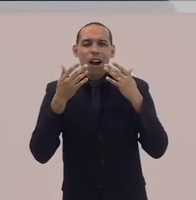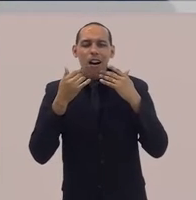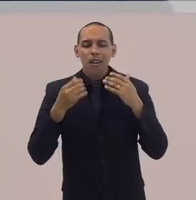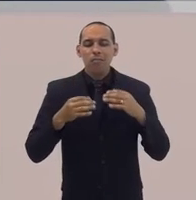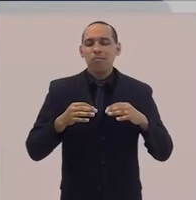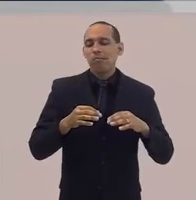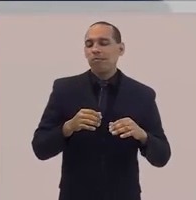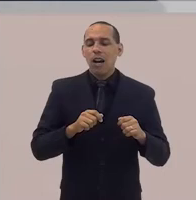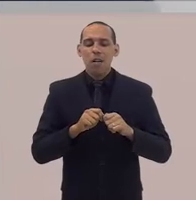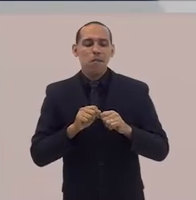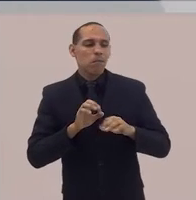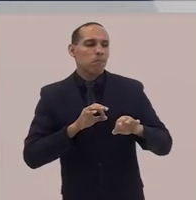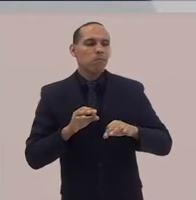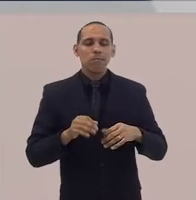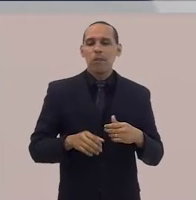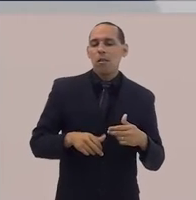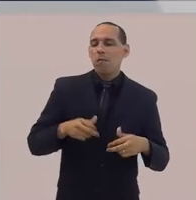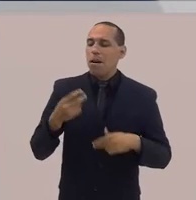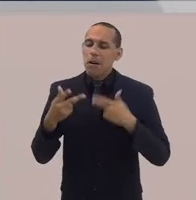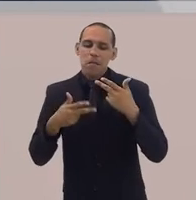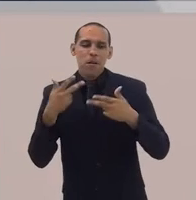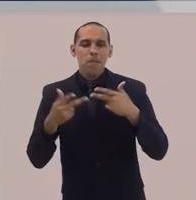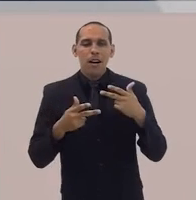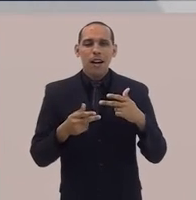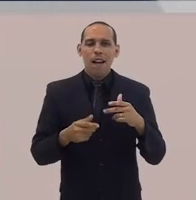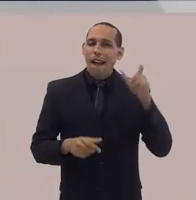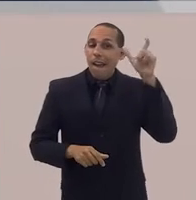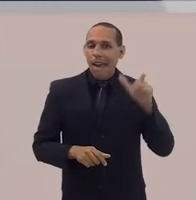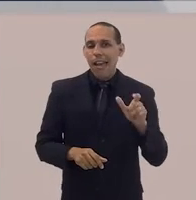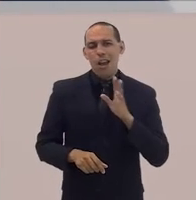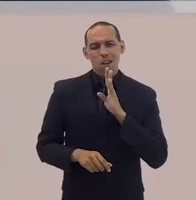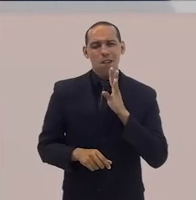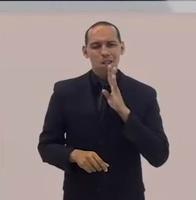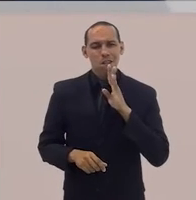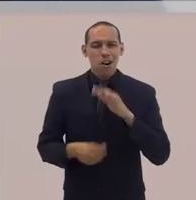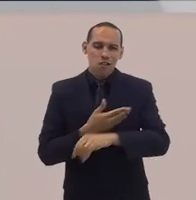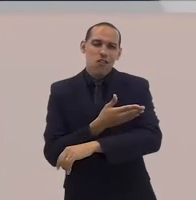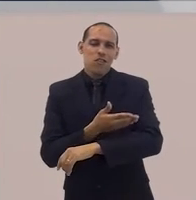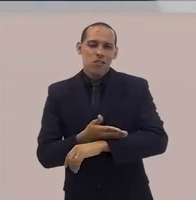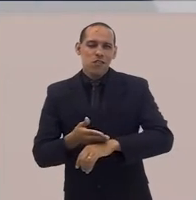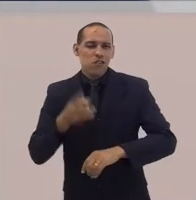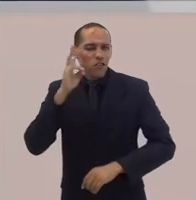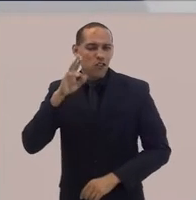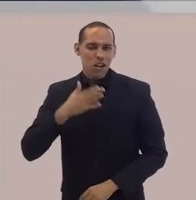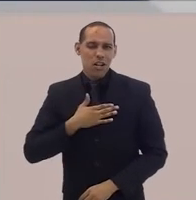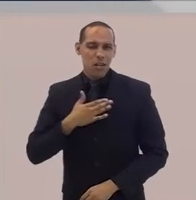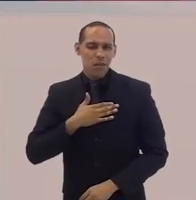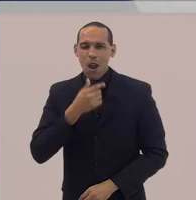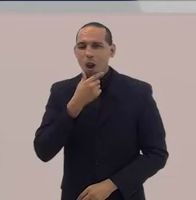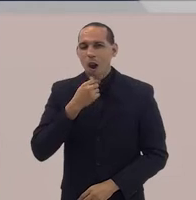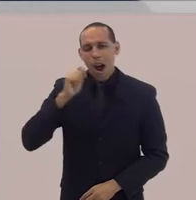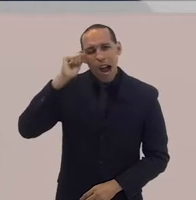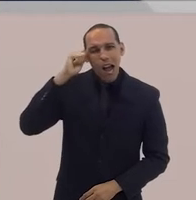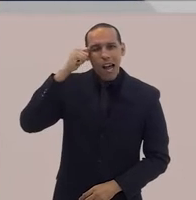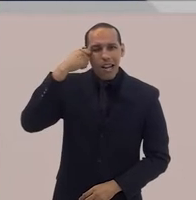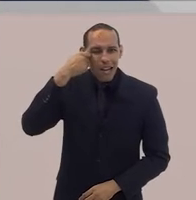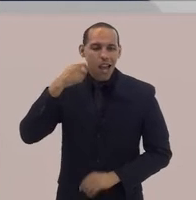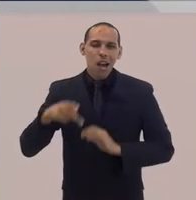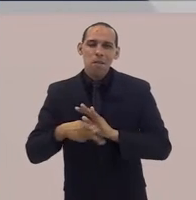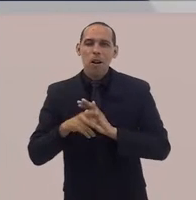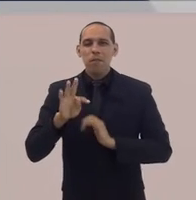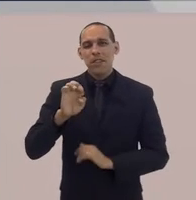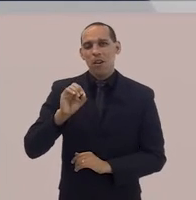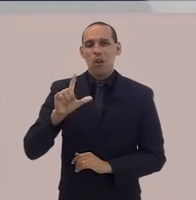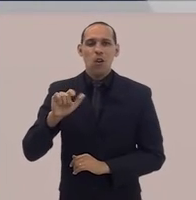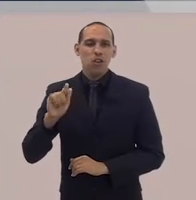cena, que estava lá no roteiro, quando acabou, o Wagner, que conhece a minha caminhada como pastor, homem negro, da